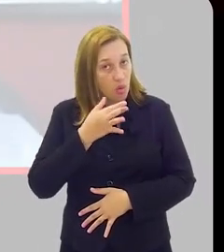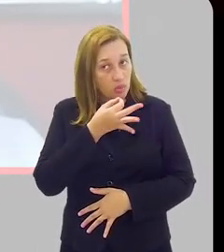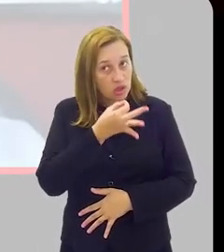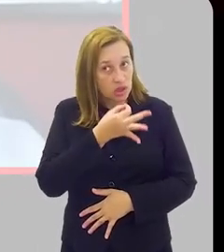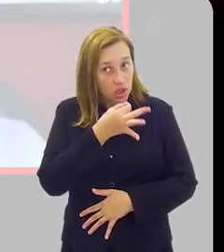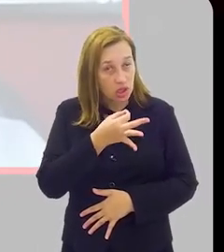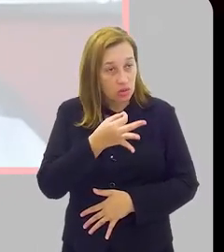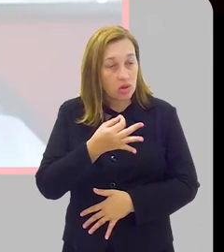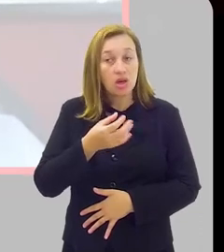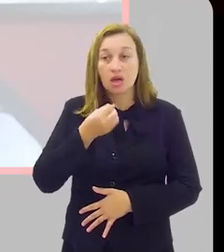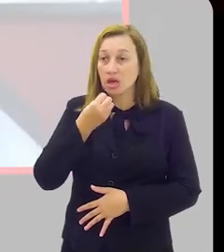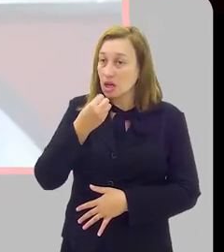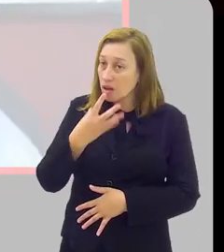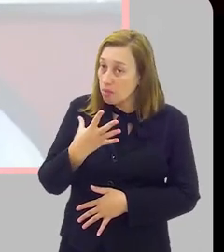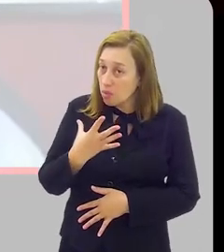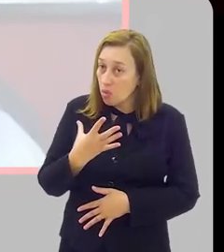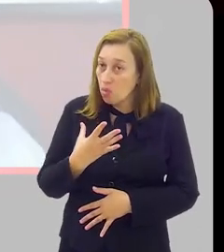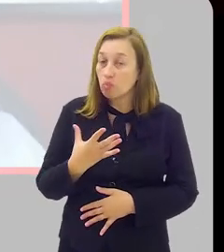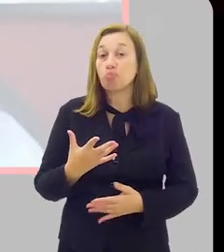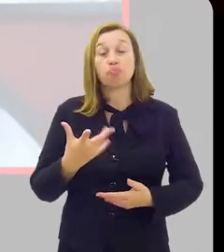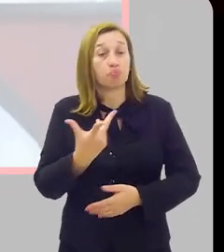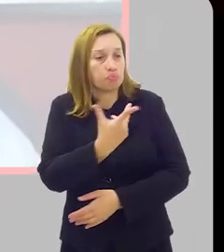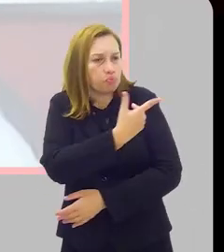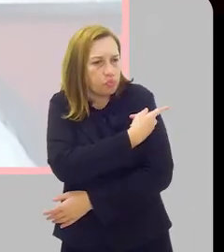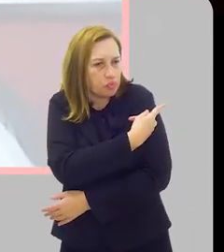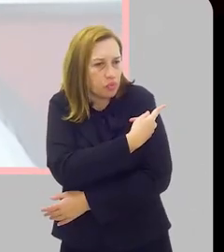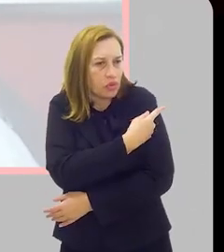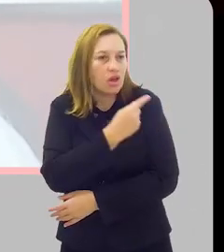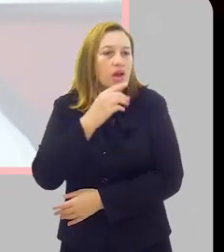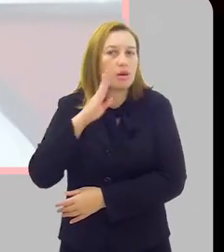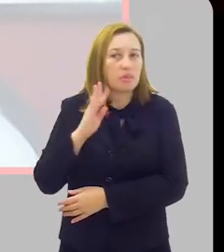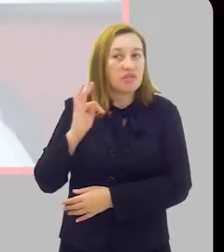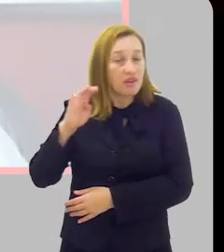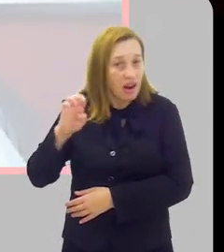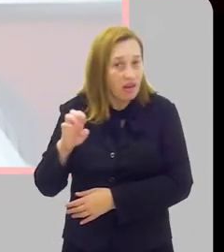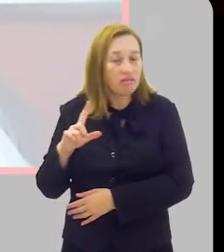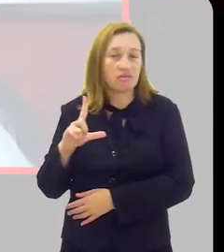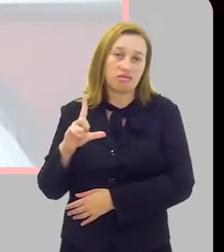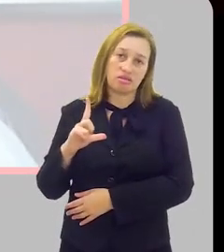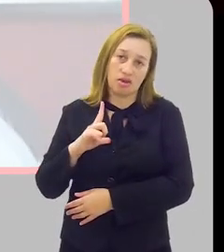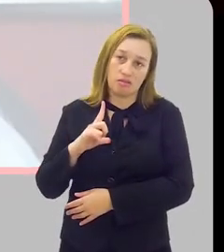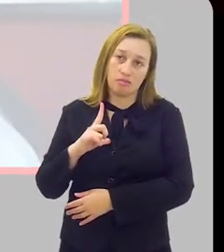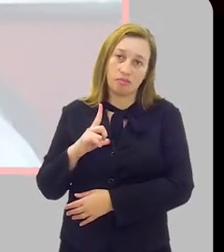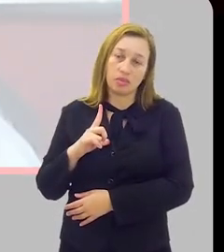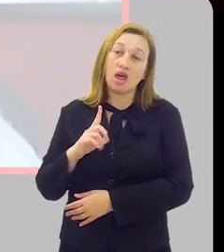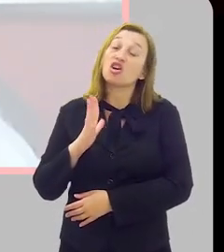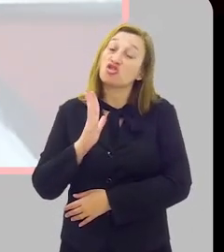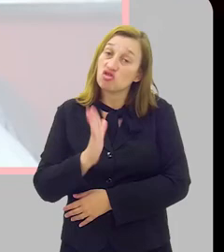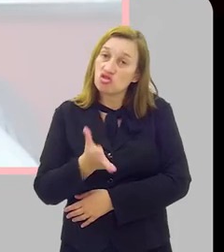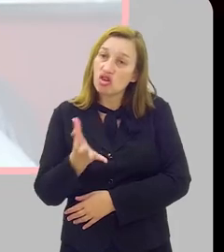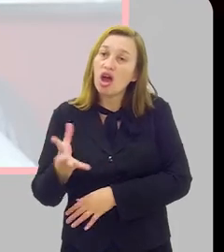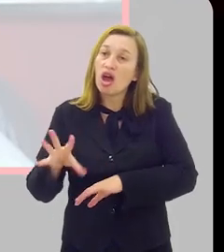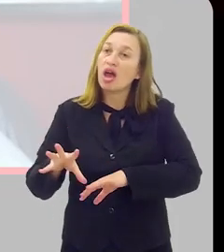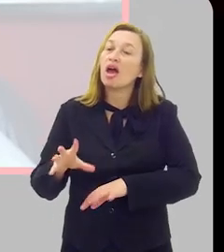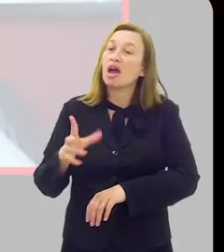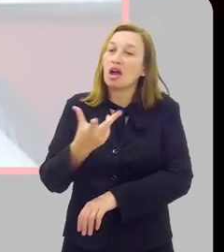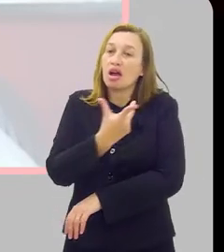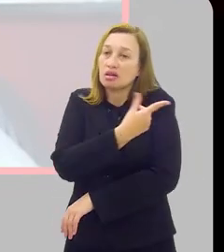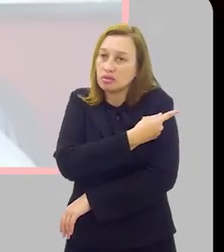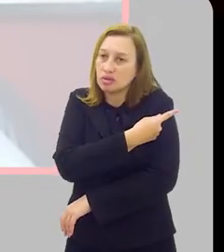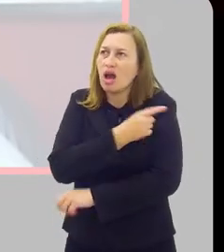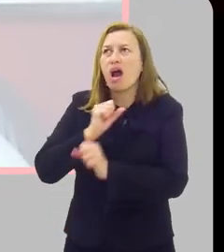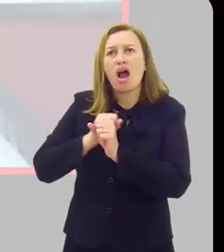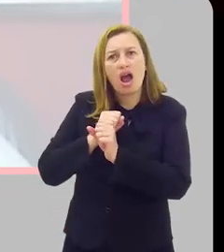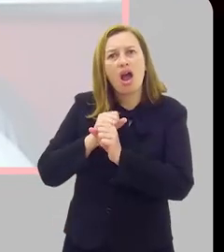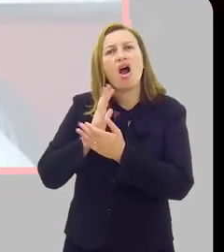bastante razoável que nós recebêssemos uma dose de reforço da bivalente, visto que nós já recebemos a